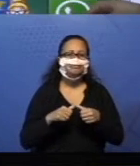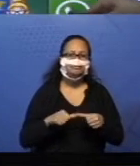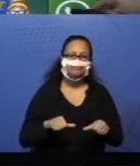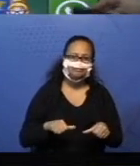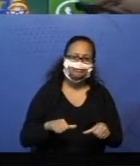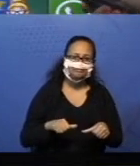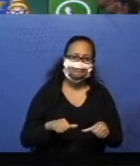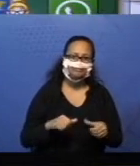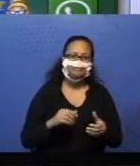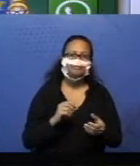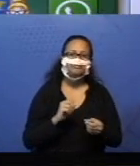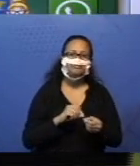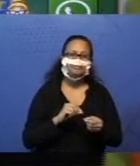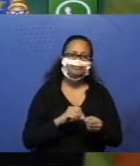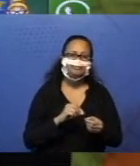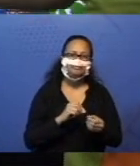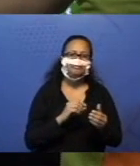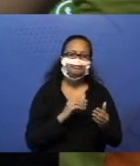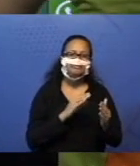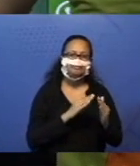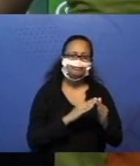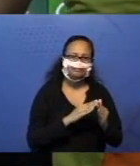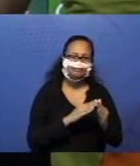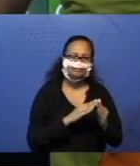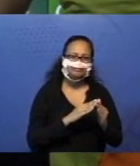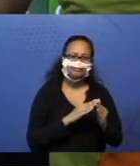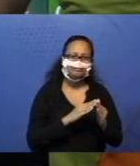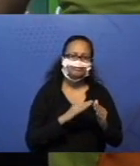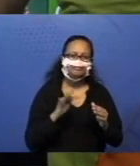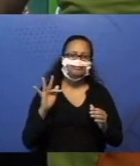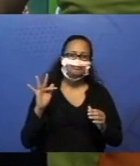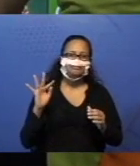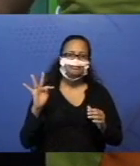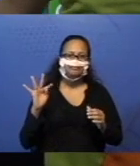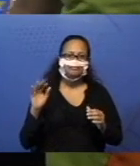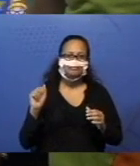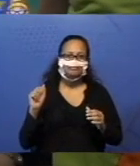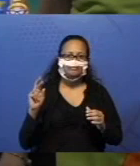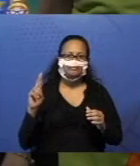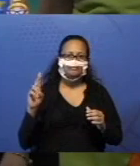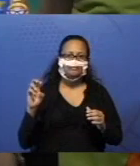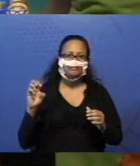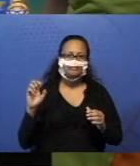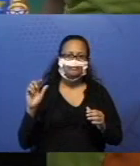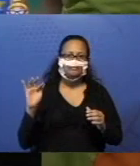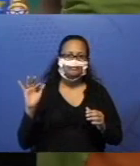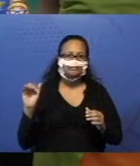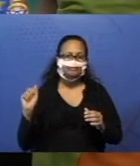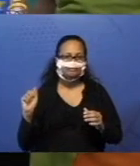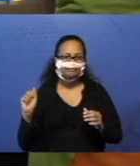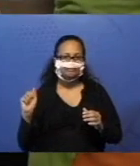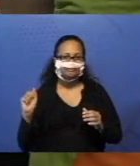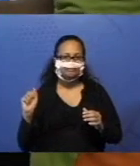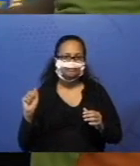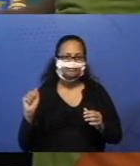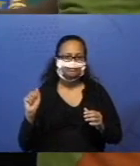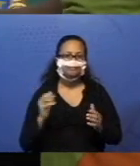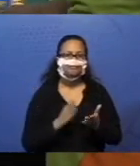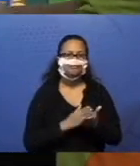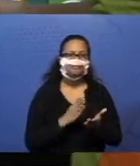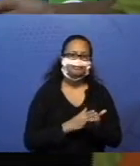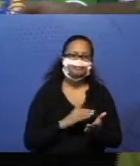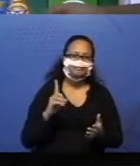E a página cento e oito também, tá? Tá? Cento sete e cento e oito.